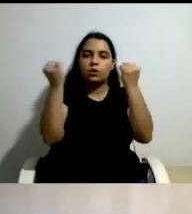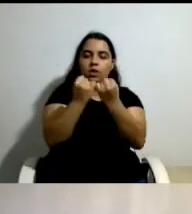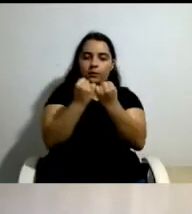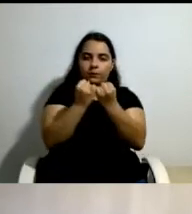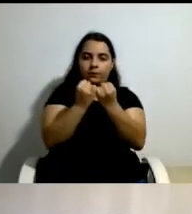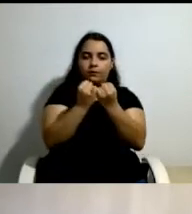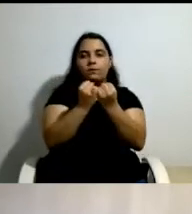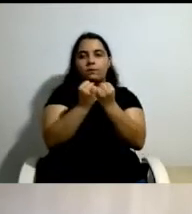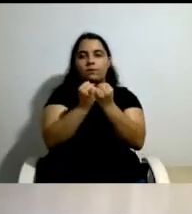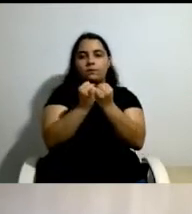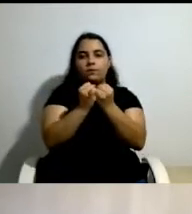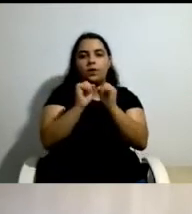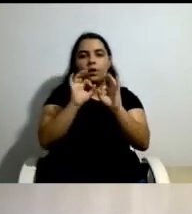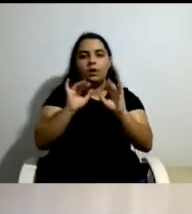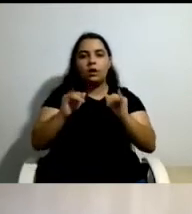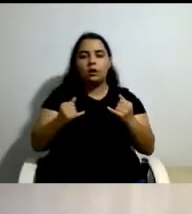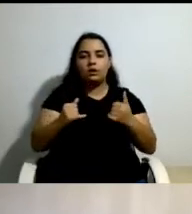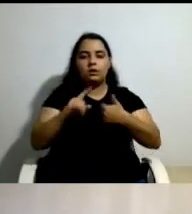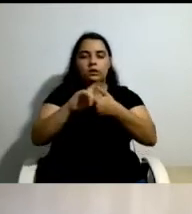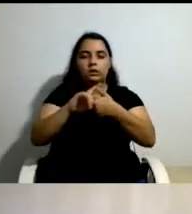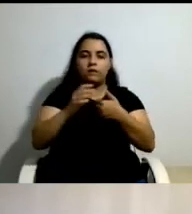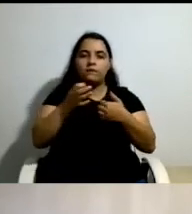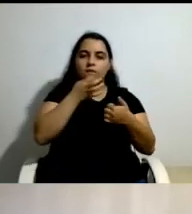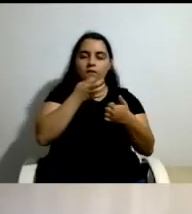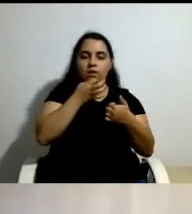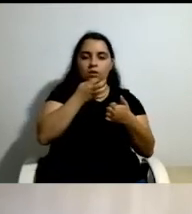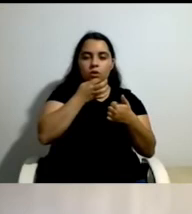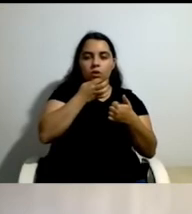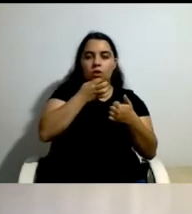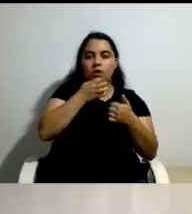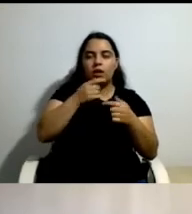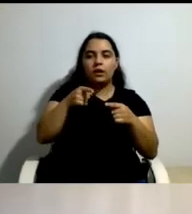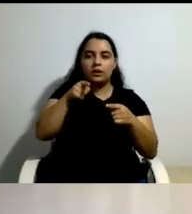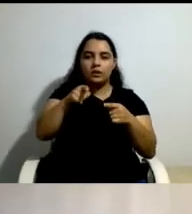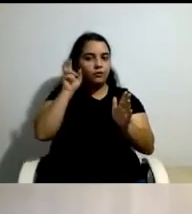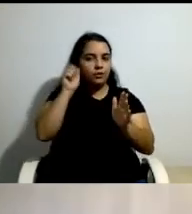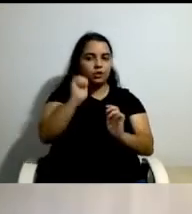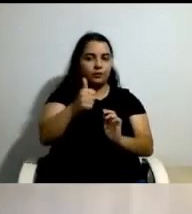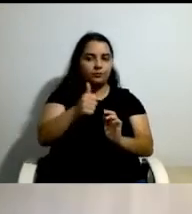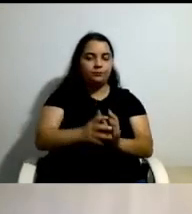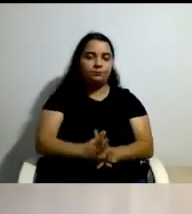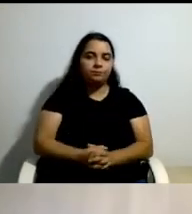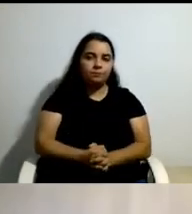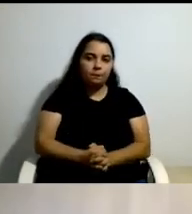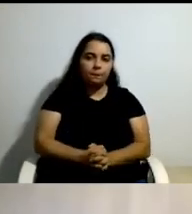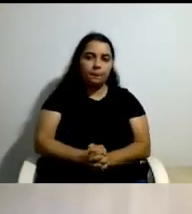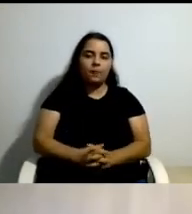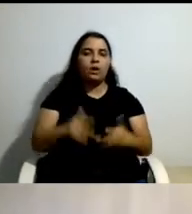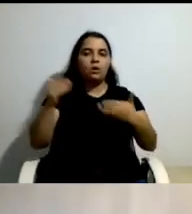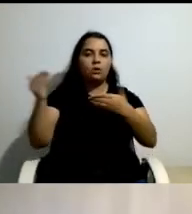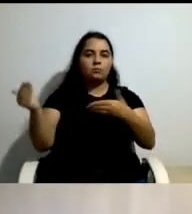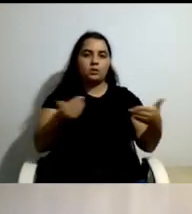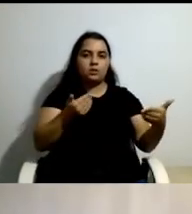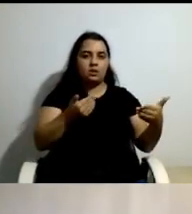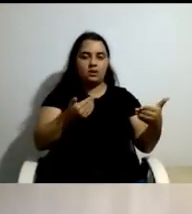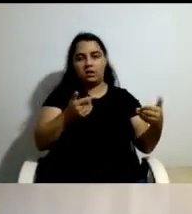um pouco sobre a sustentabilidade desta iniciativa. Mónica, passava novamente para ti. Então, eu passava a apresentar um pouco aquilo